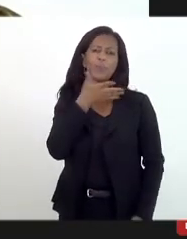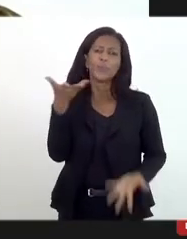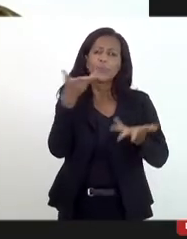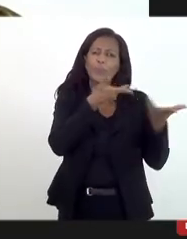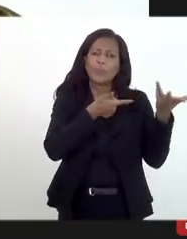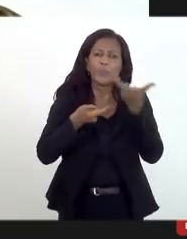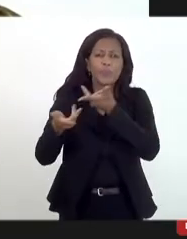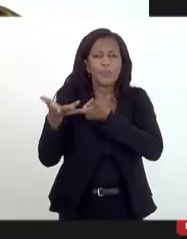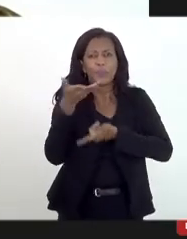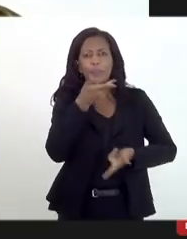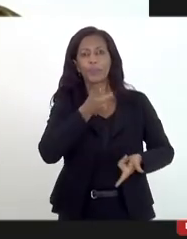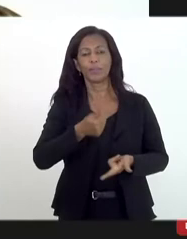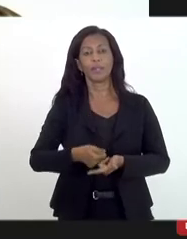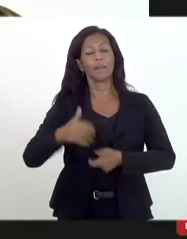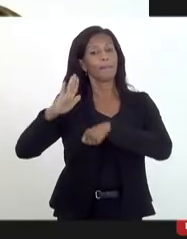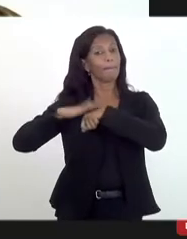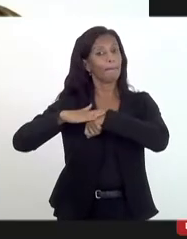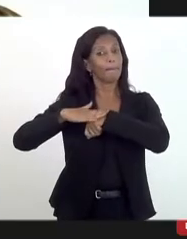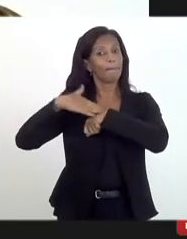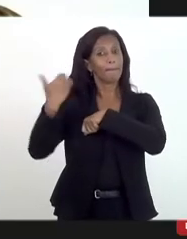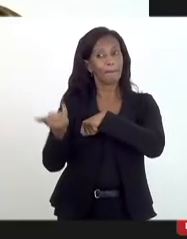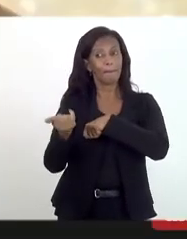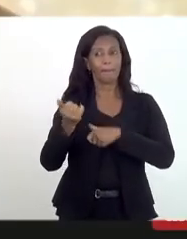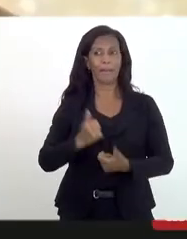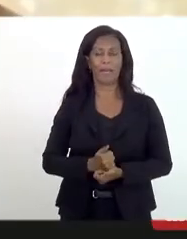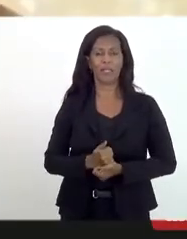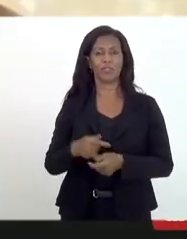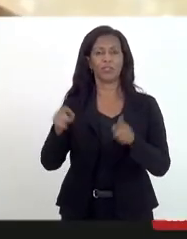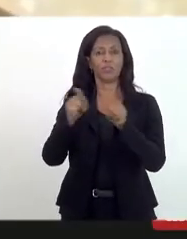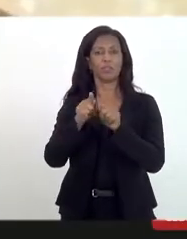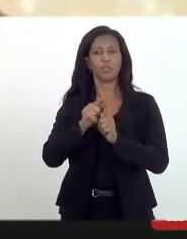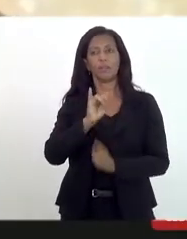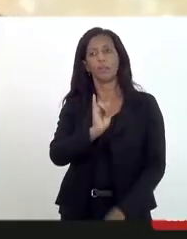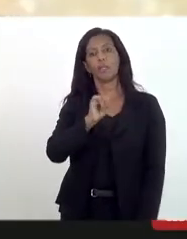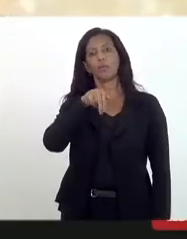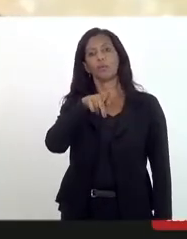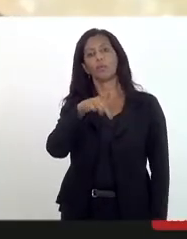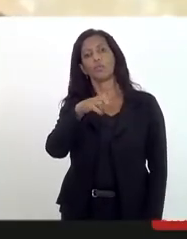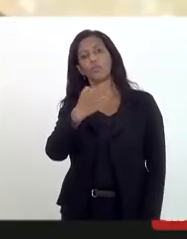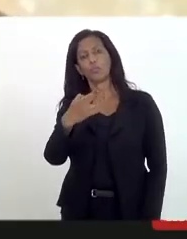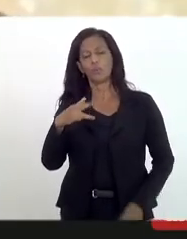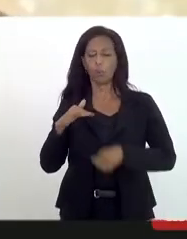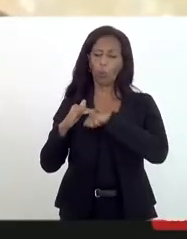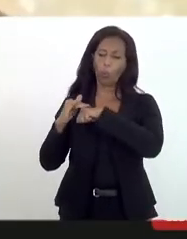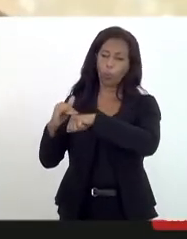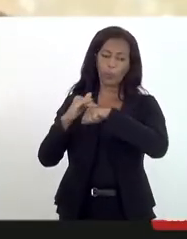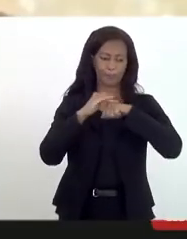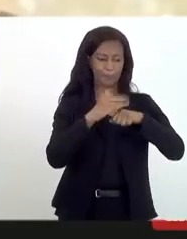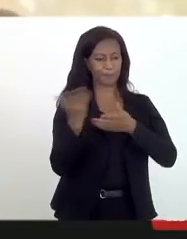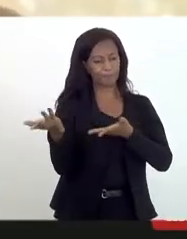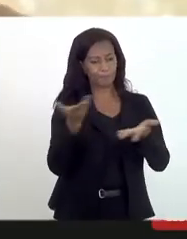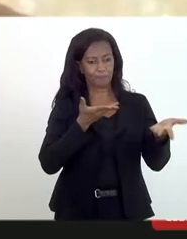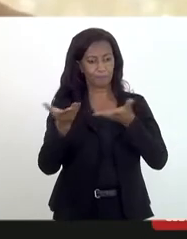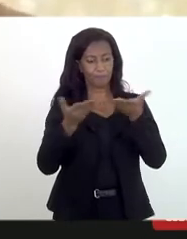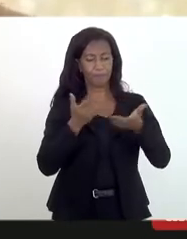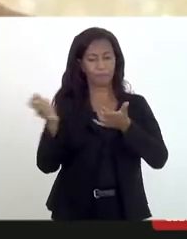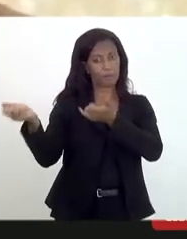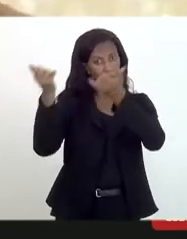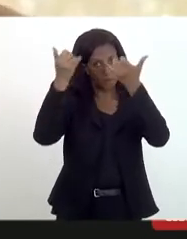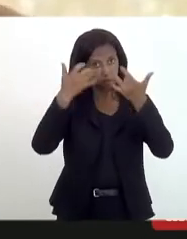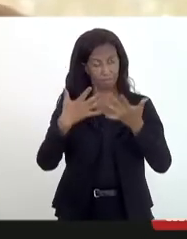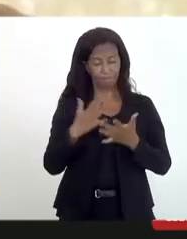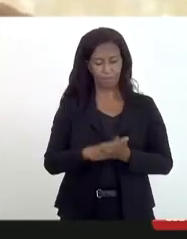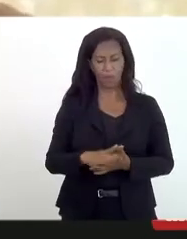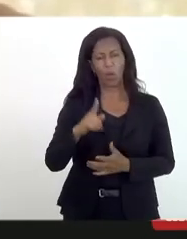né? E mais o espetor, Gilberto, eu acho que é o nosso. E aí, conversando com eles, eles disseram o seguinte, olha aqui,